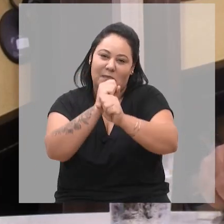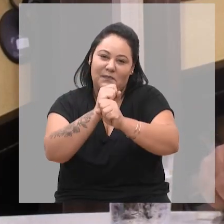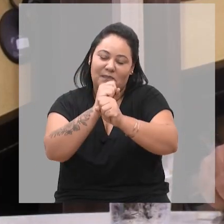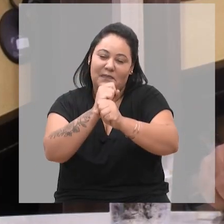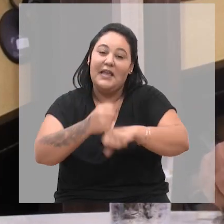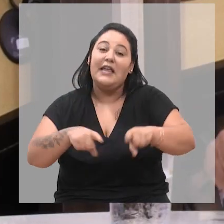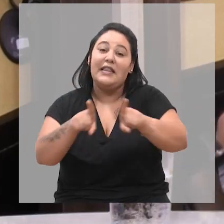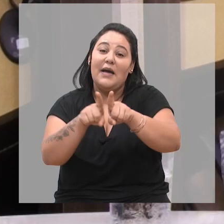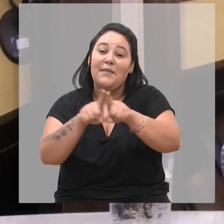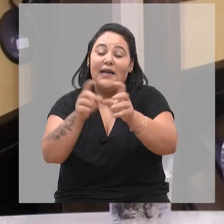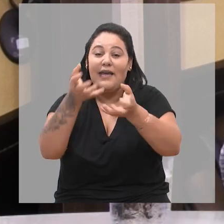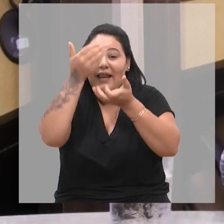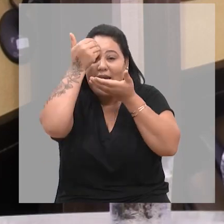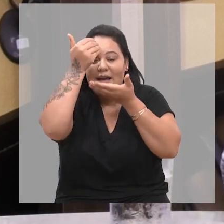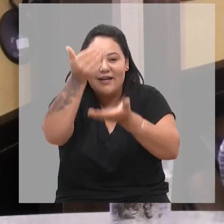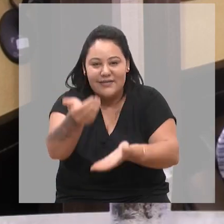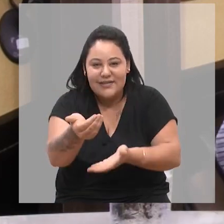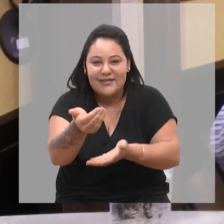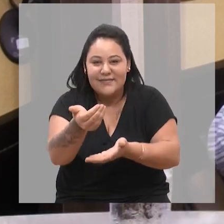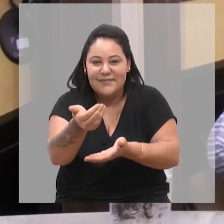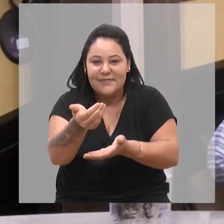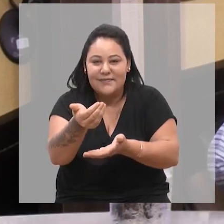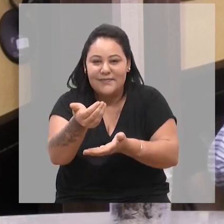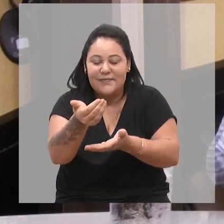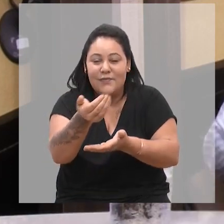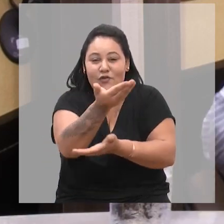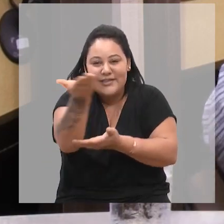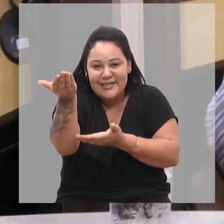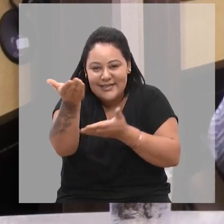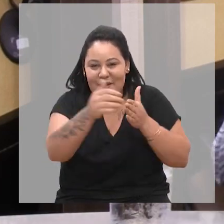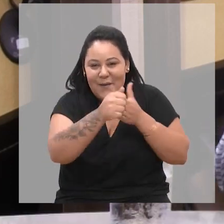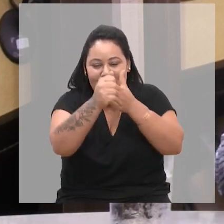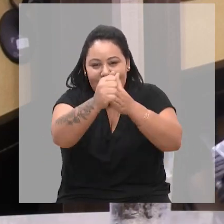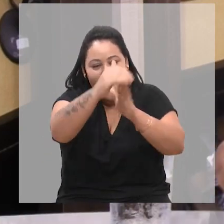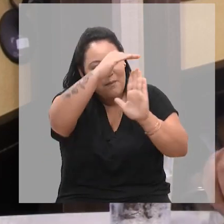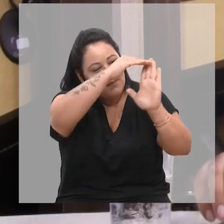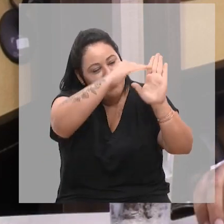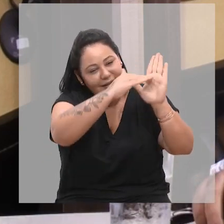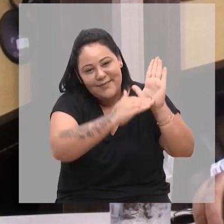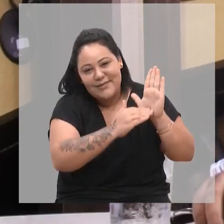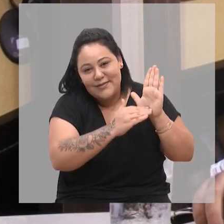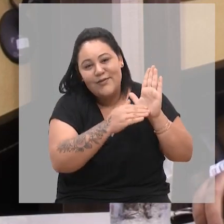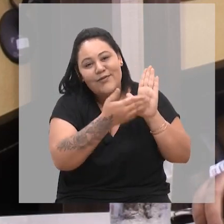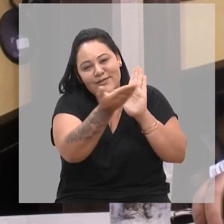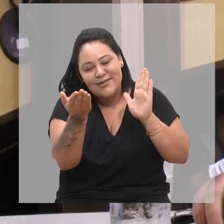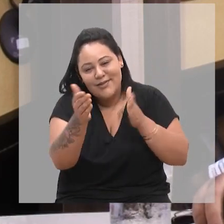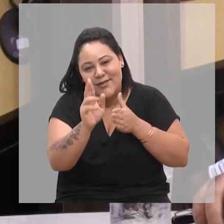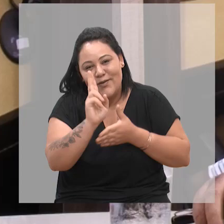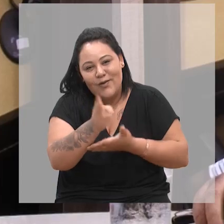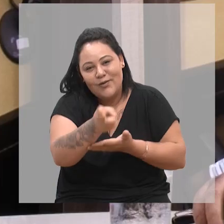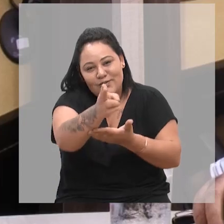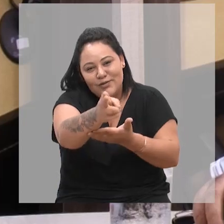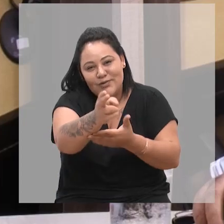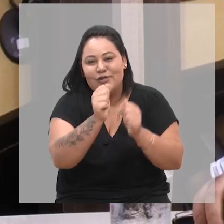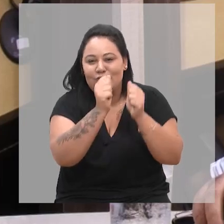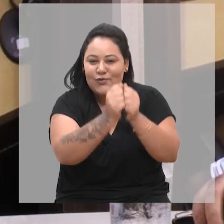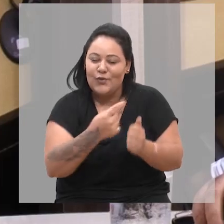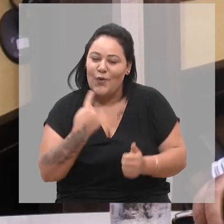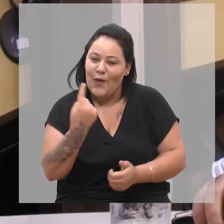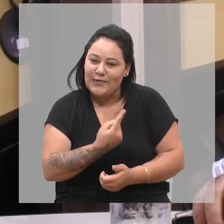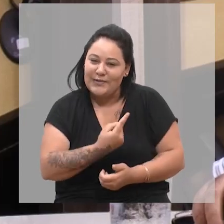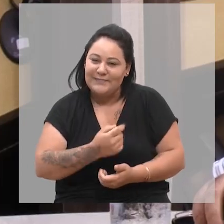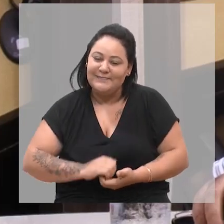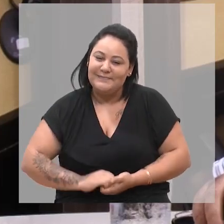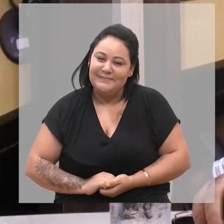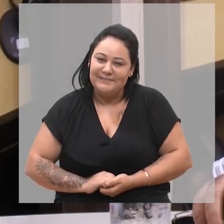causa animal. Como sempre, também agradecemos pelo seu acompanhamento à nossa programação e continue conosco numa